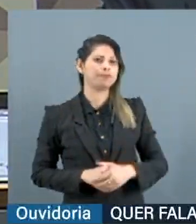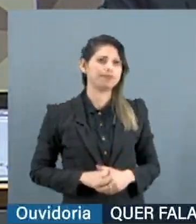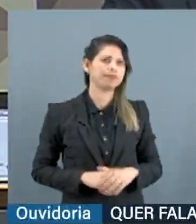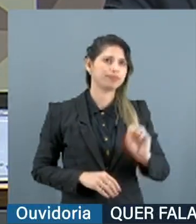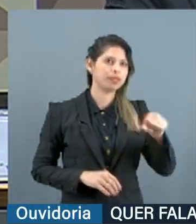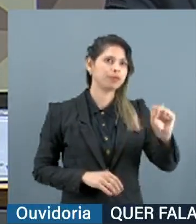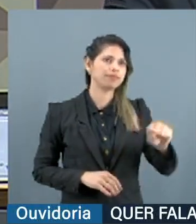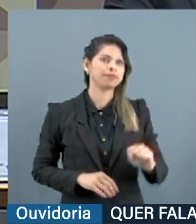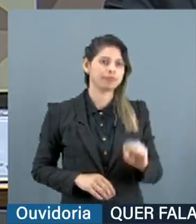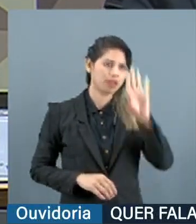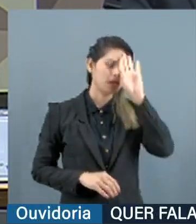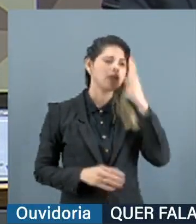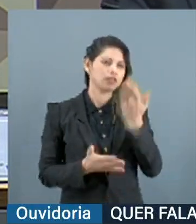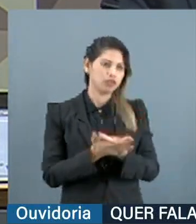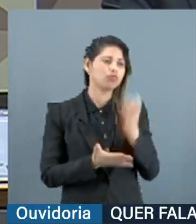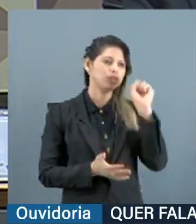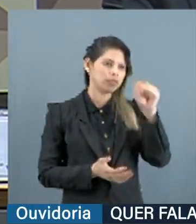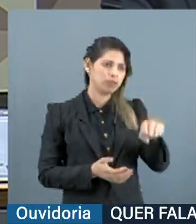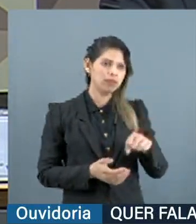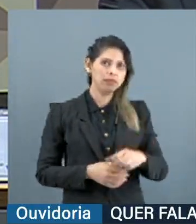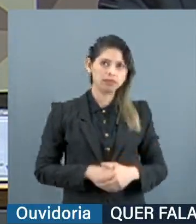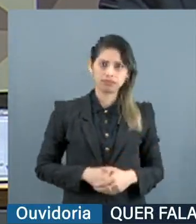Pode ter certeza disso. Eu tenho certeza disso.